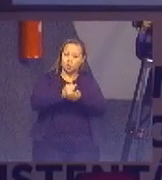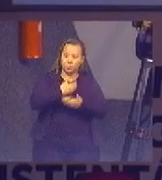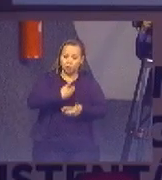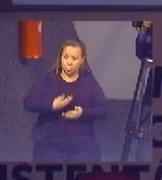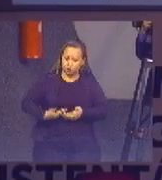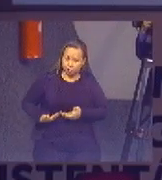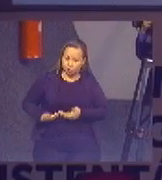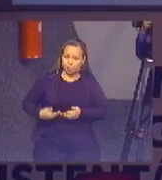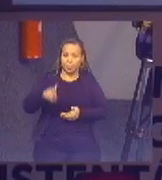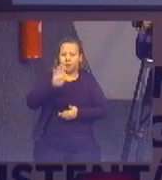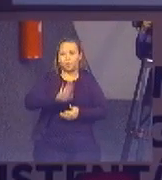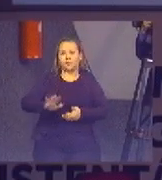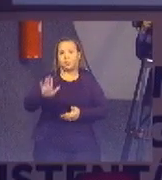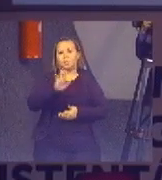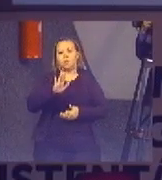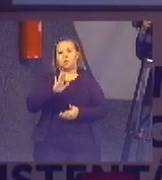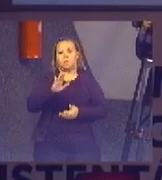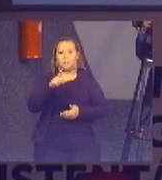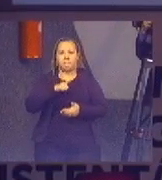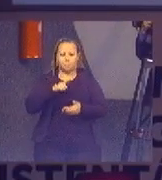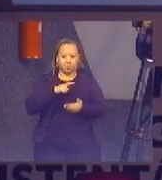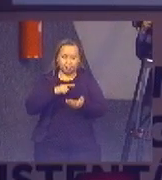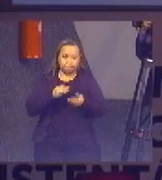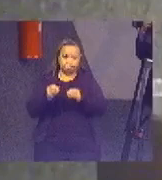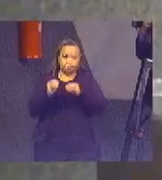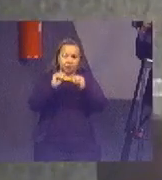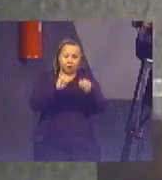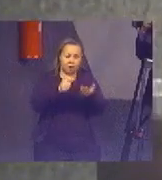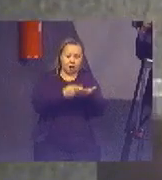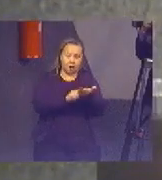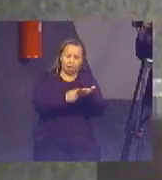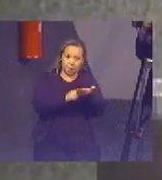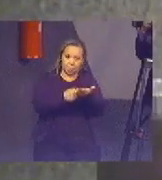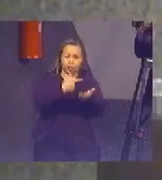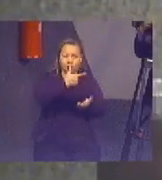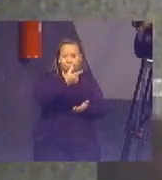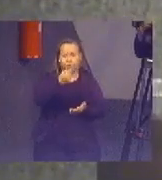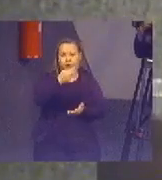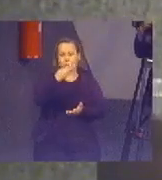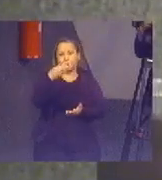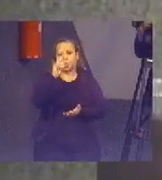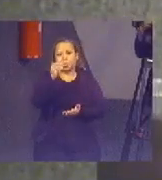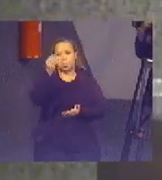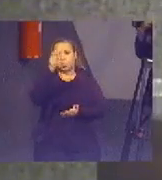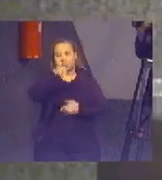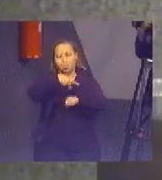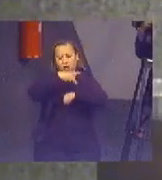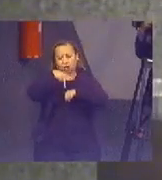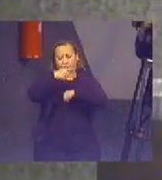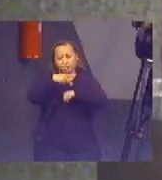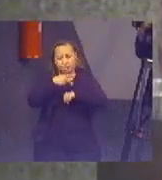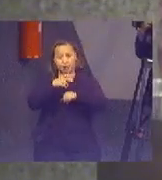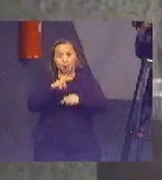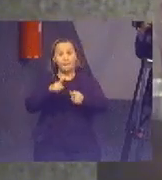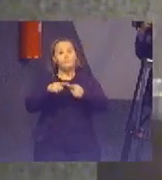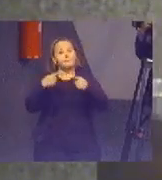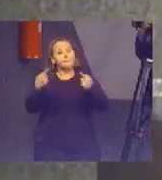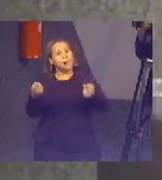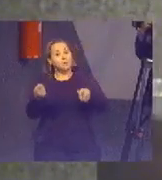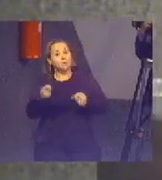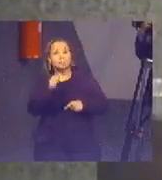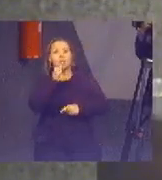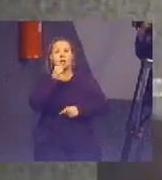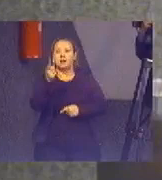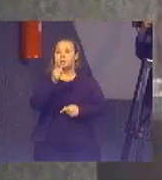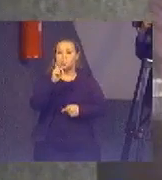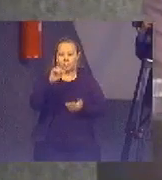2030 no país. Mas tem algumas lacunas. Ou seja, a agenda ainda não foi adaptada ao contexto nacional.